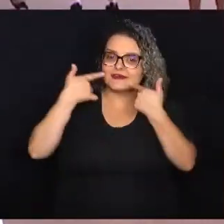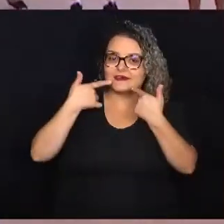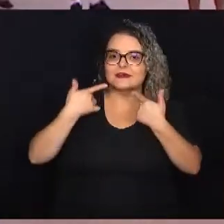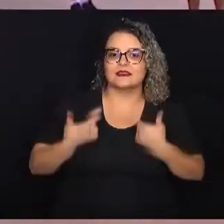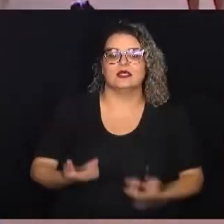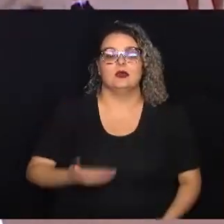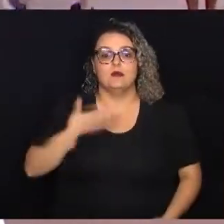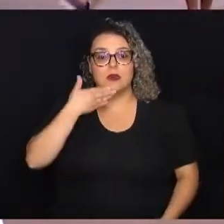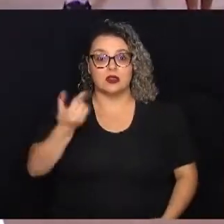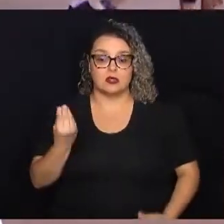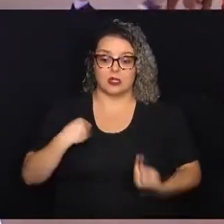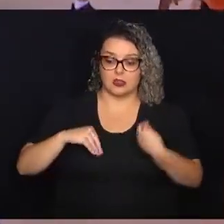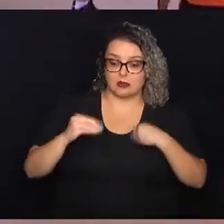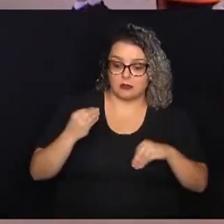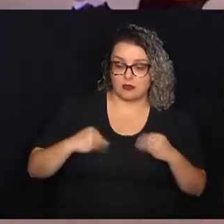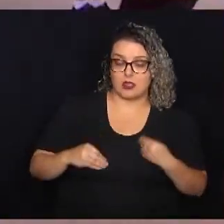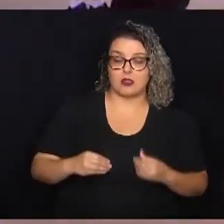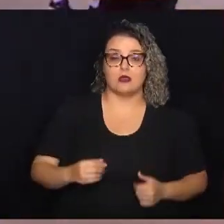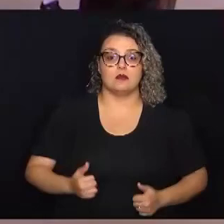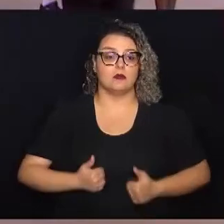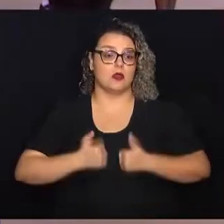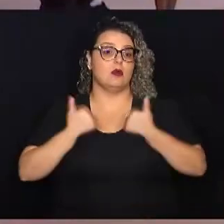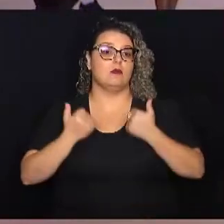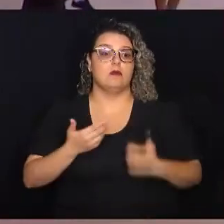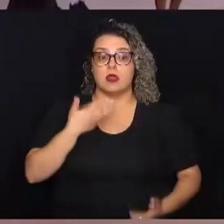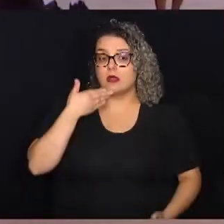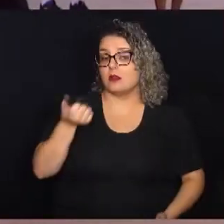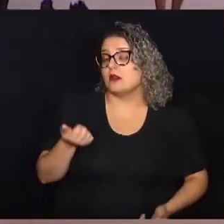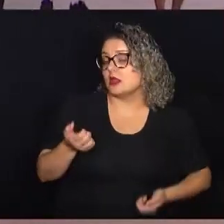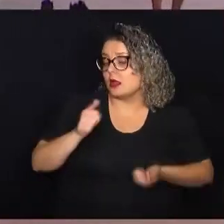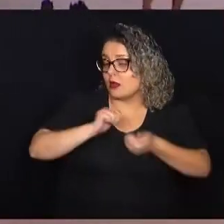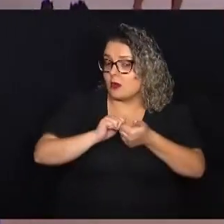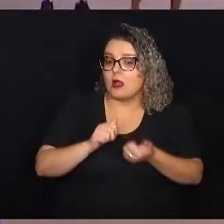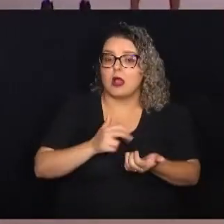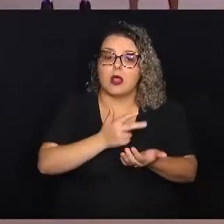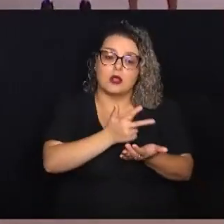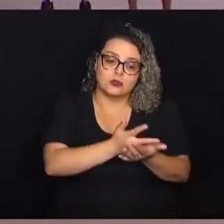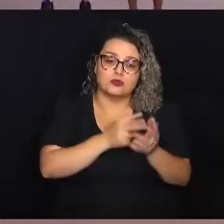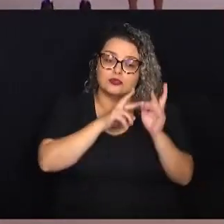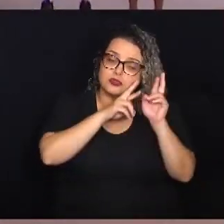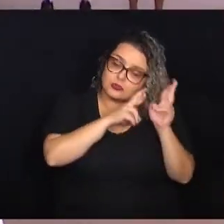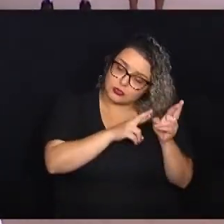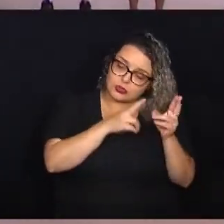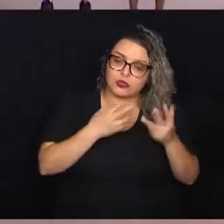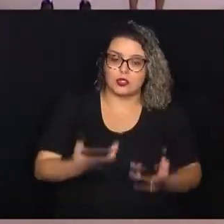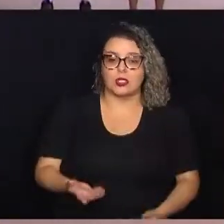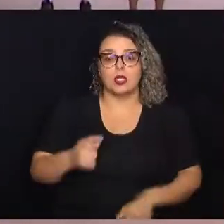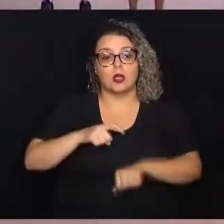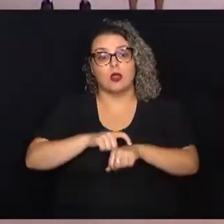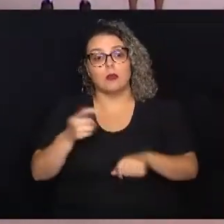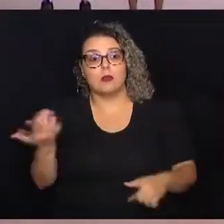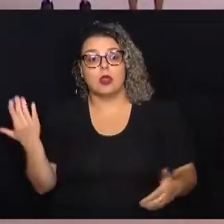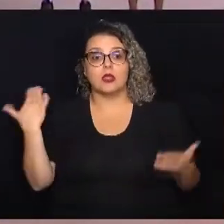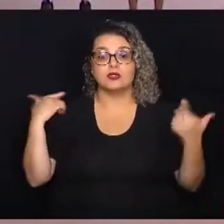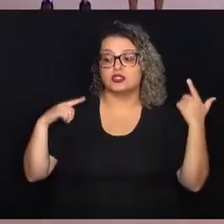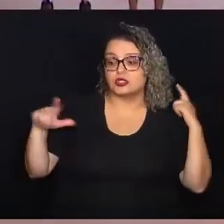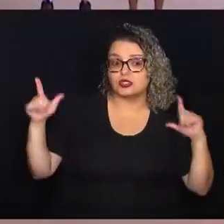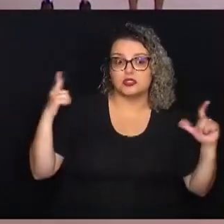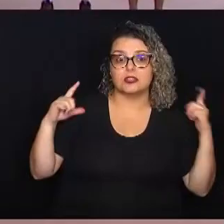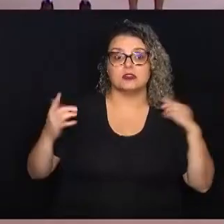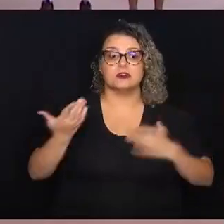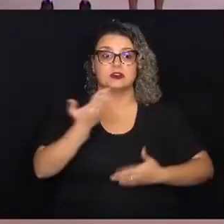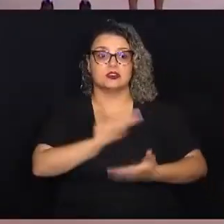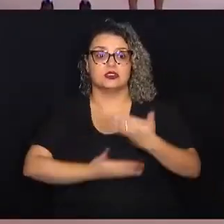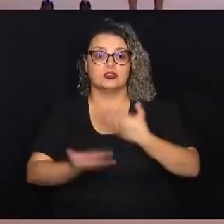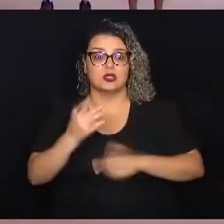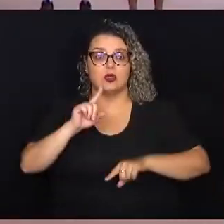ansiedade, melhoram a qualidade do sono. E aqui também é um momento que elas têm um momento de recriação, de interação com